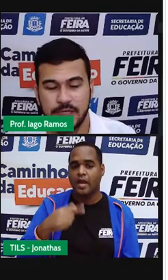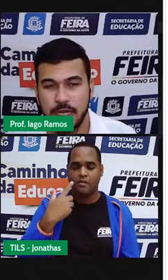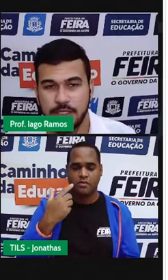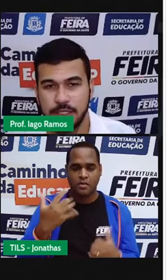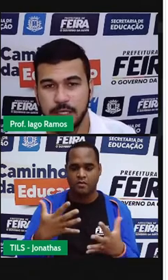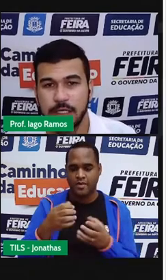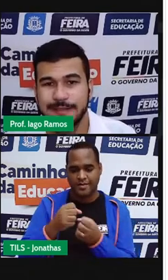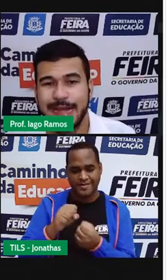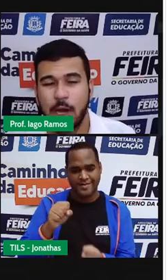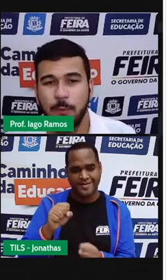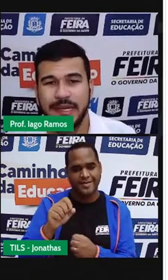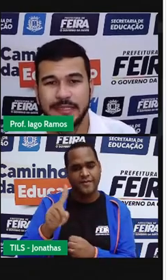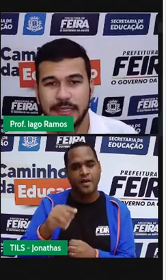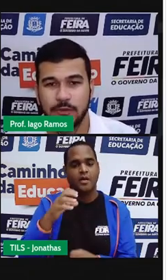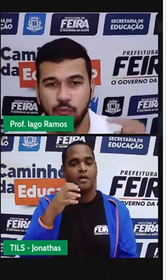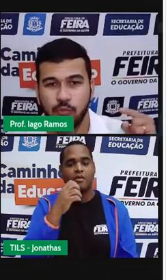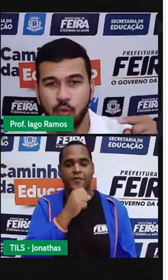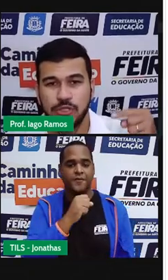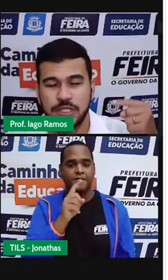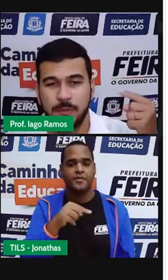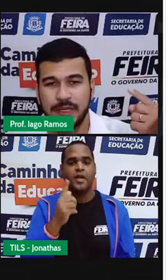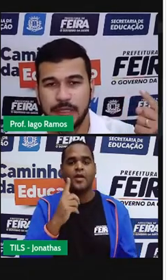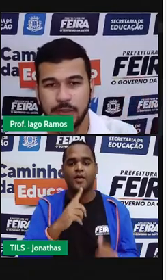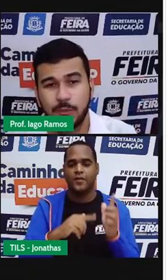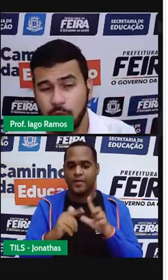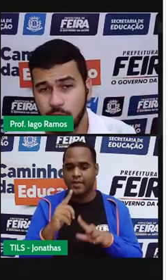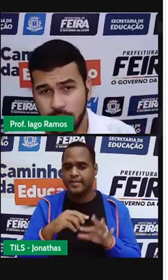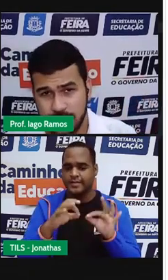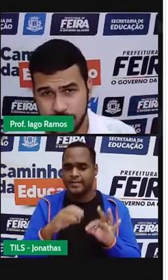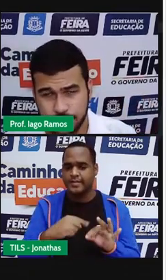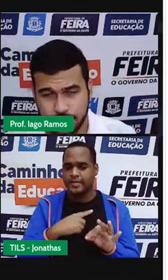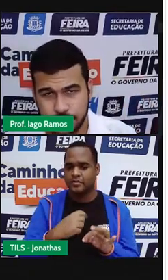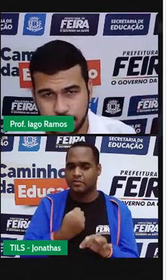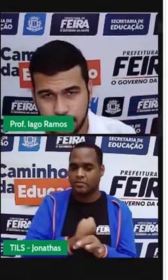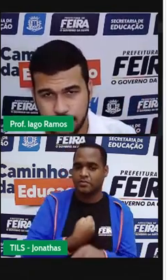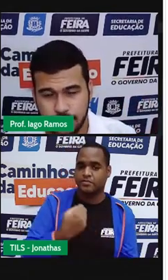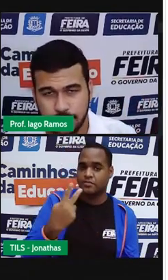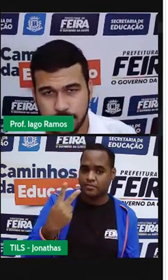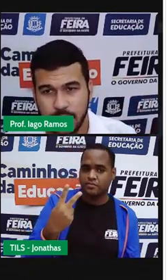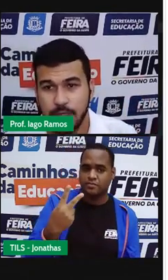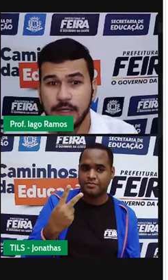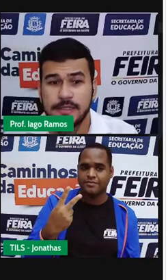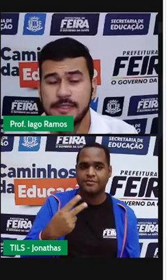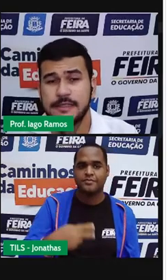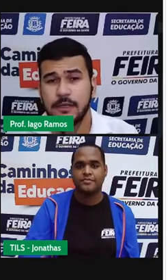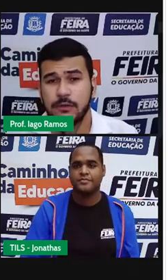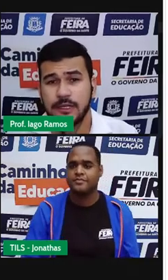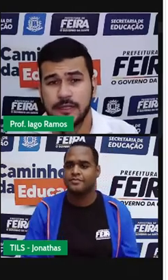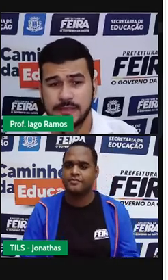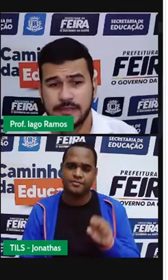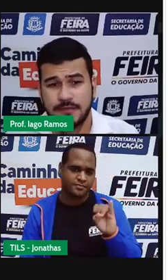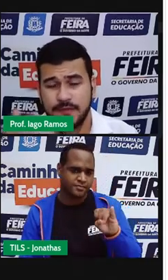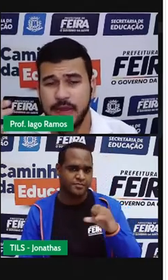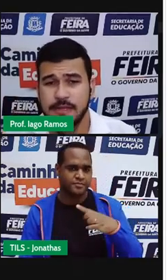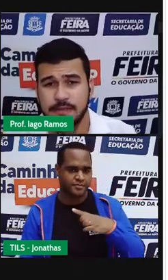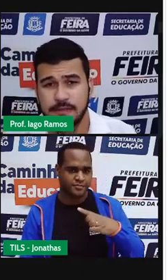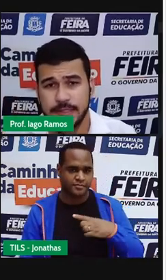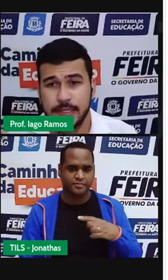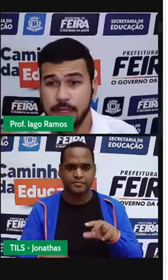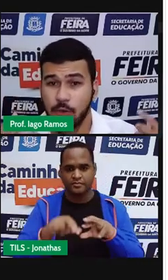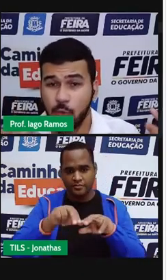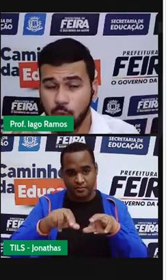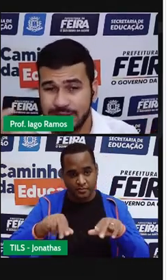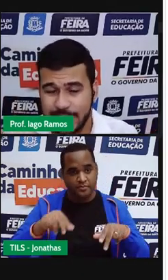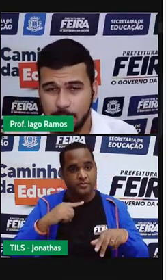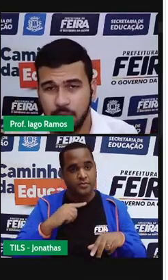velocidade está aumentando, multiplicando por 2. Se são grandezas inversas,